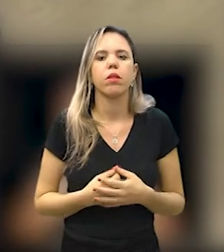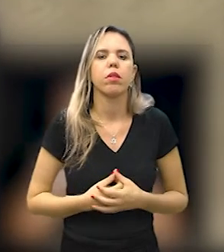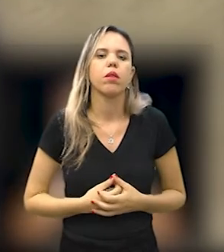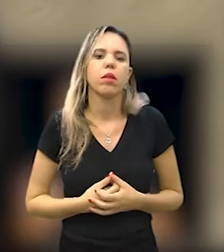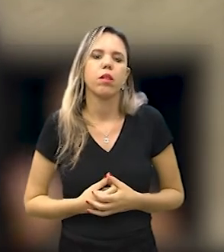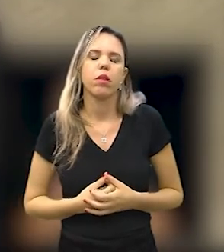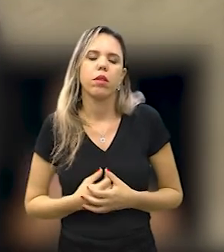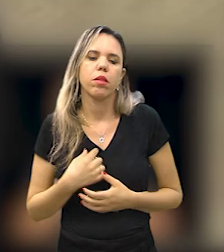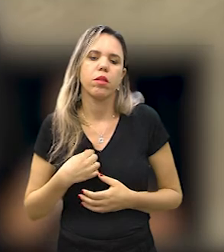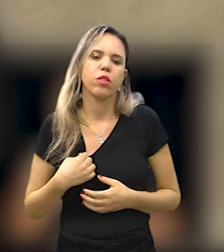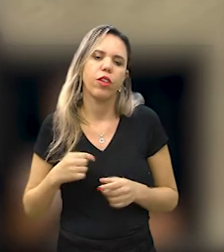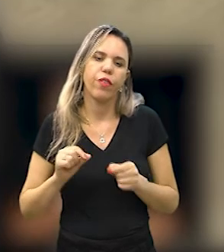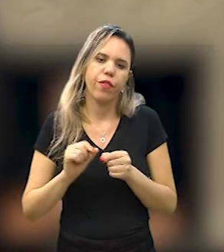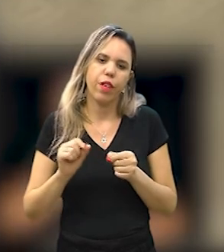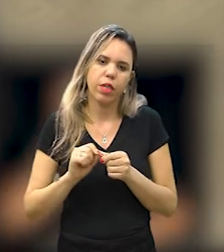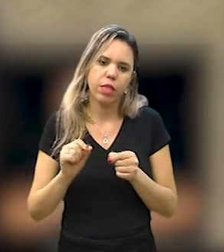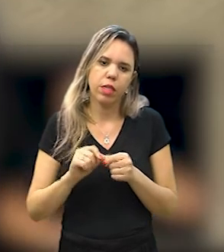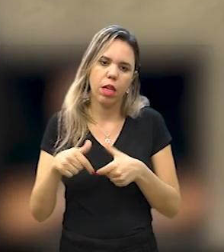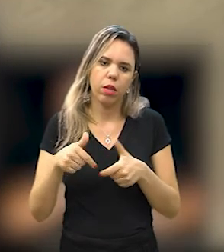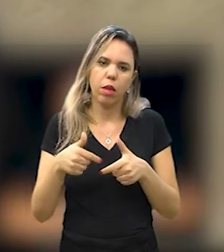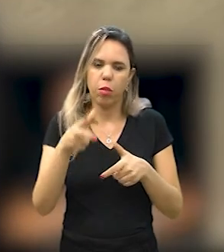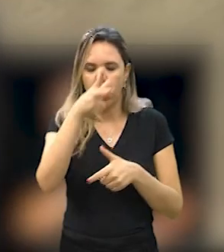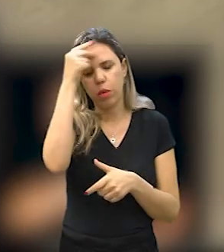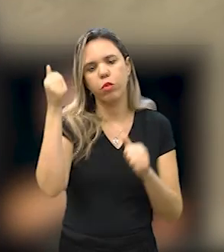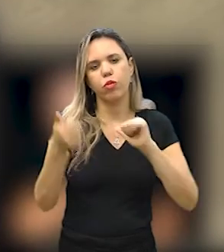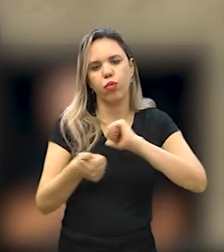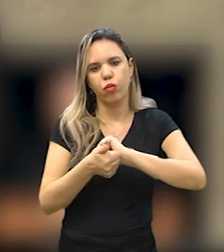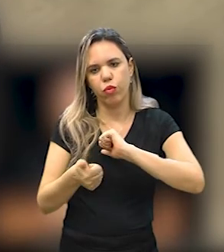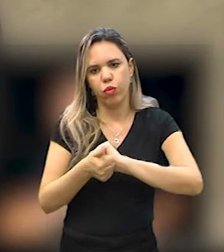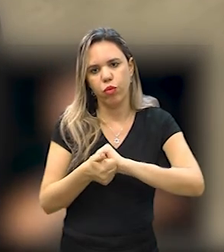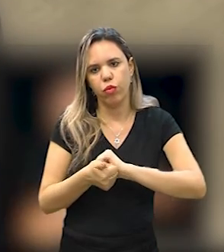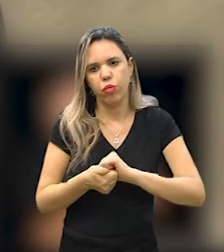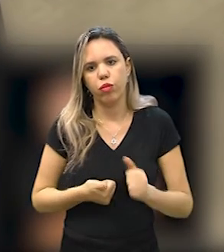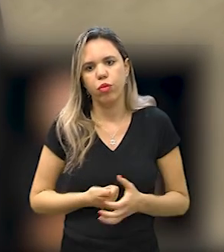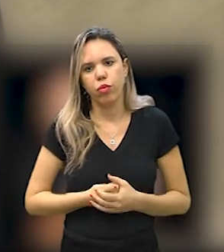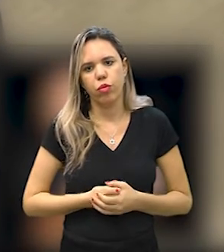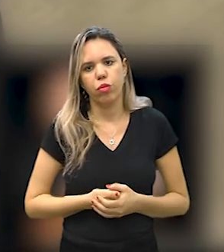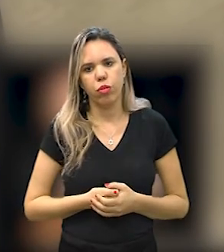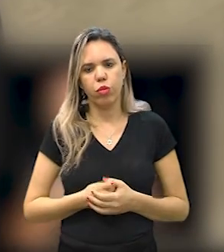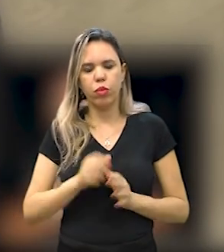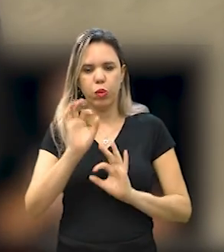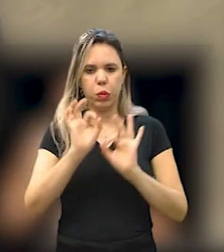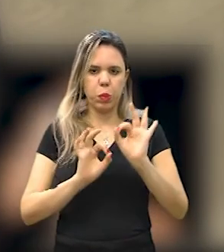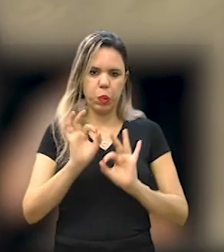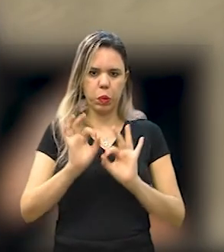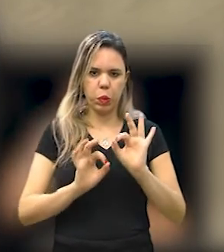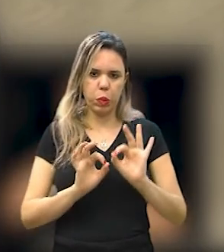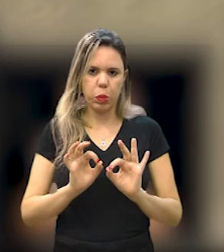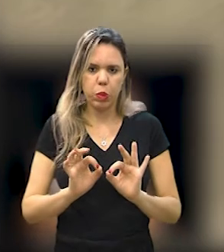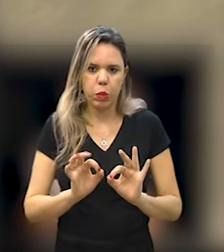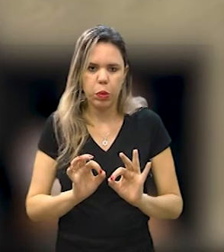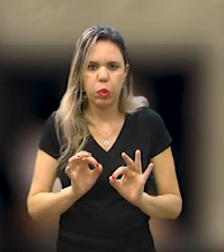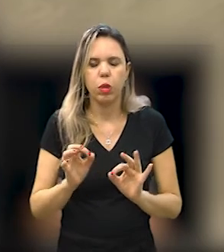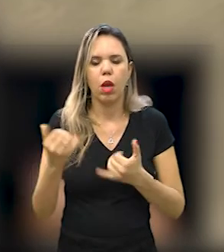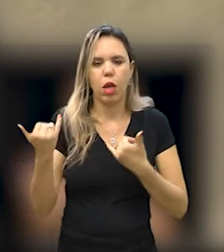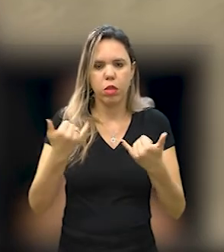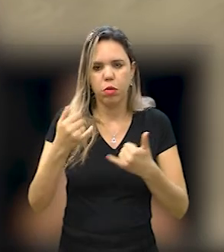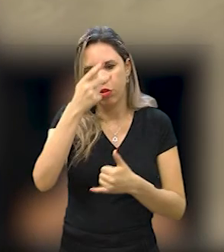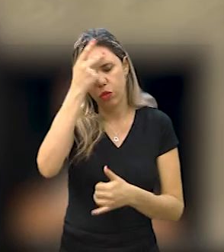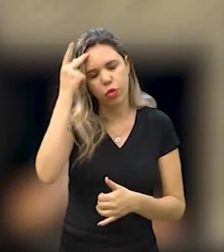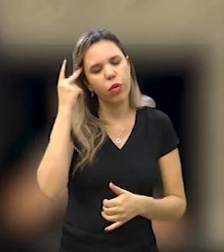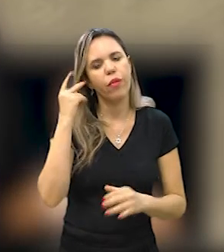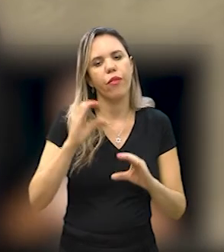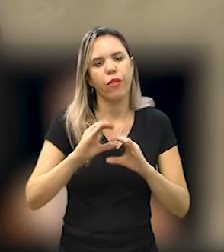mas também de execução de serviços públicos com qualidade. Penso que o planejamento e a escuta à